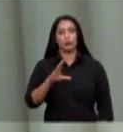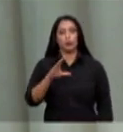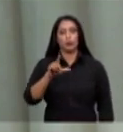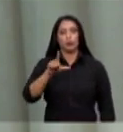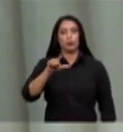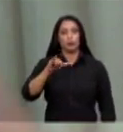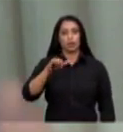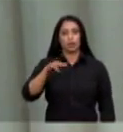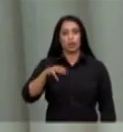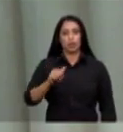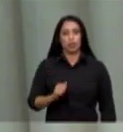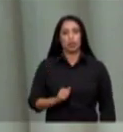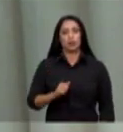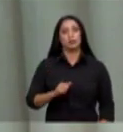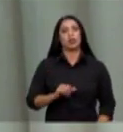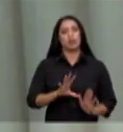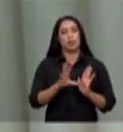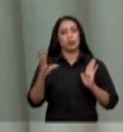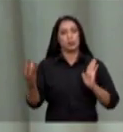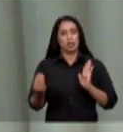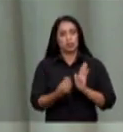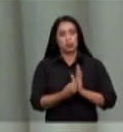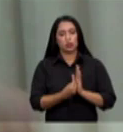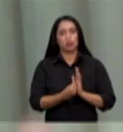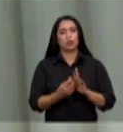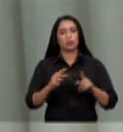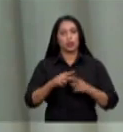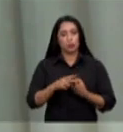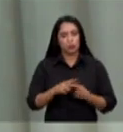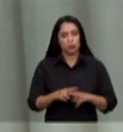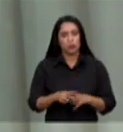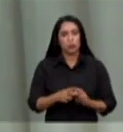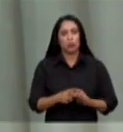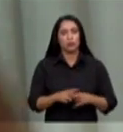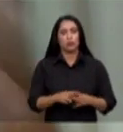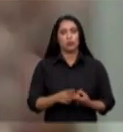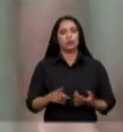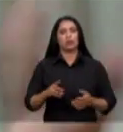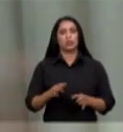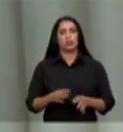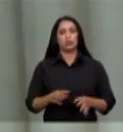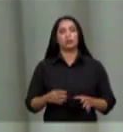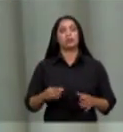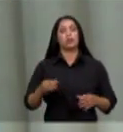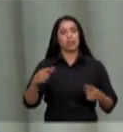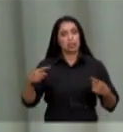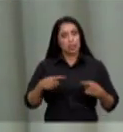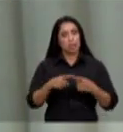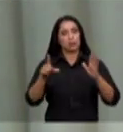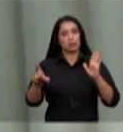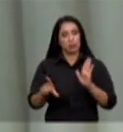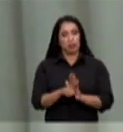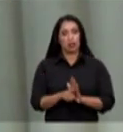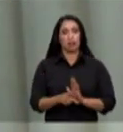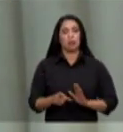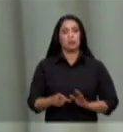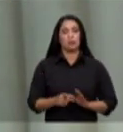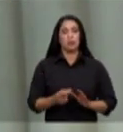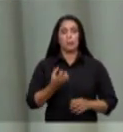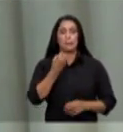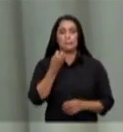para essa consertação nacional da atuação desses agentes lícitos para o bem da